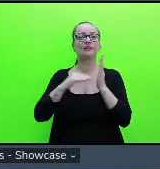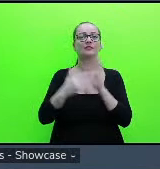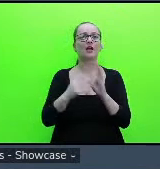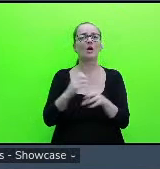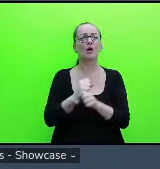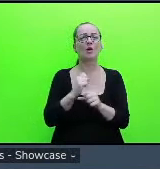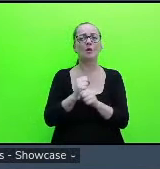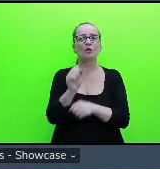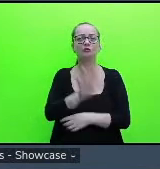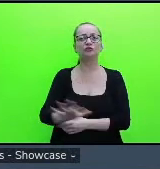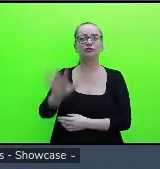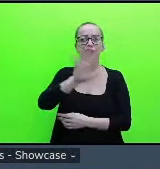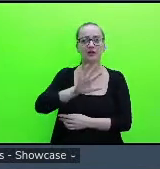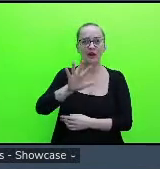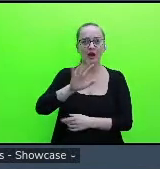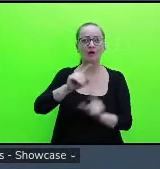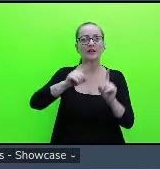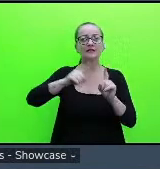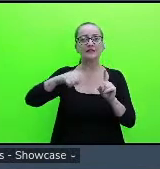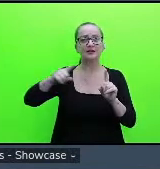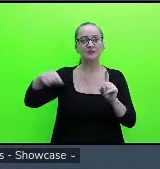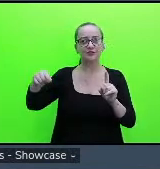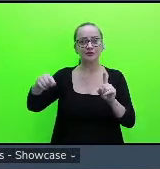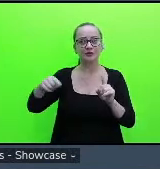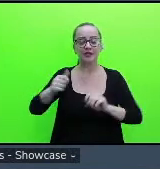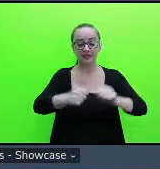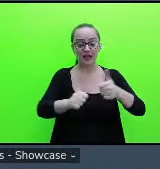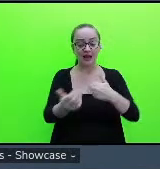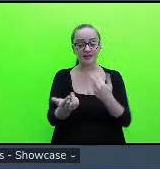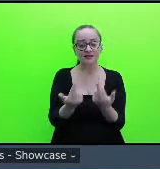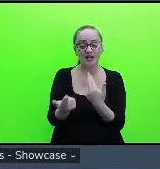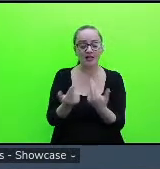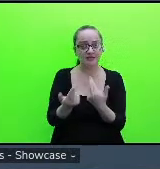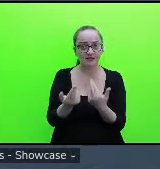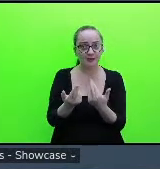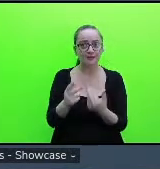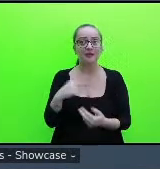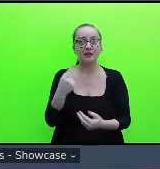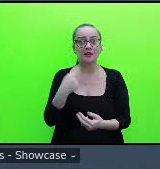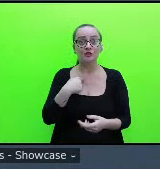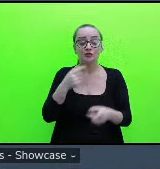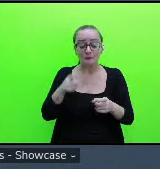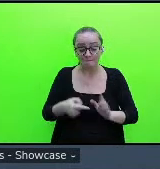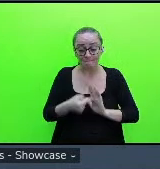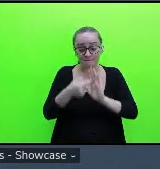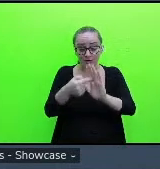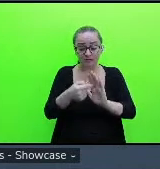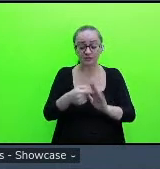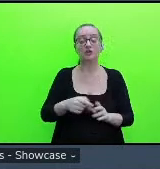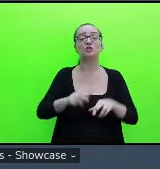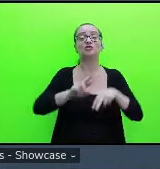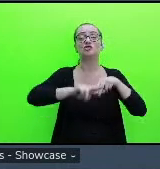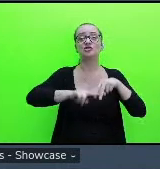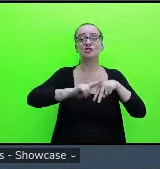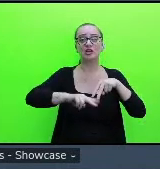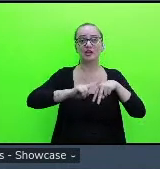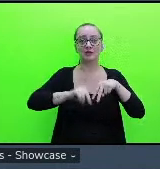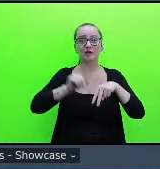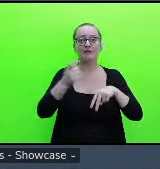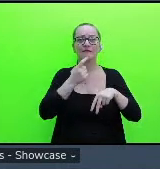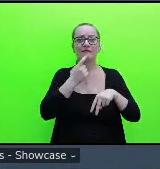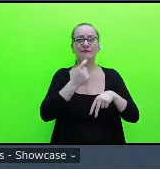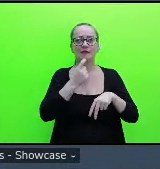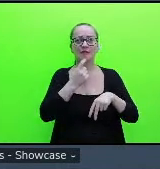geral estatístico da análise da correlação e a gente destacou aqui para o gênero como está em vermelho